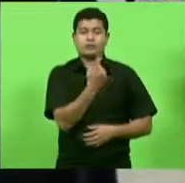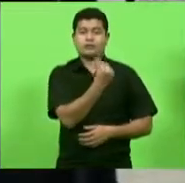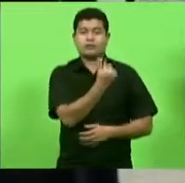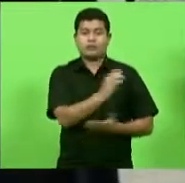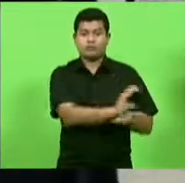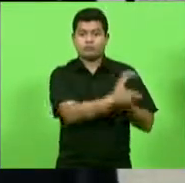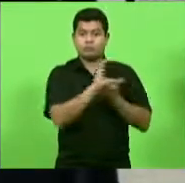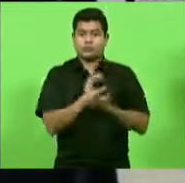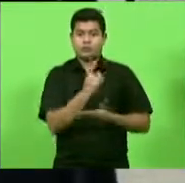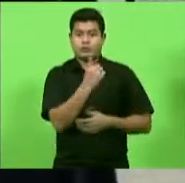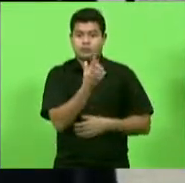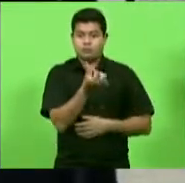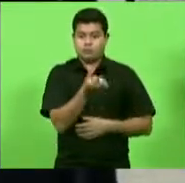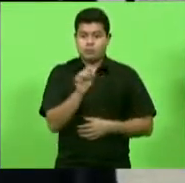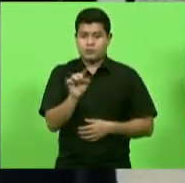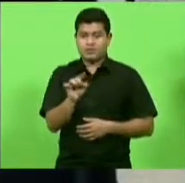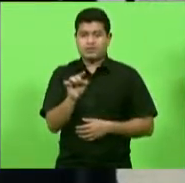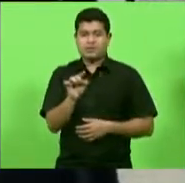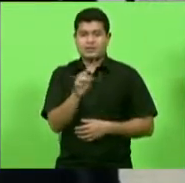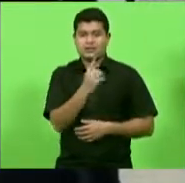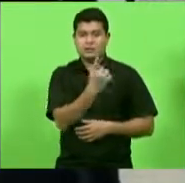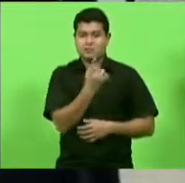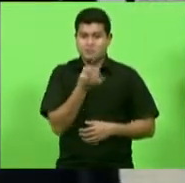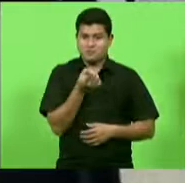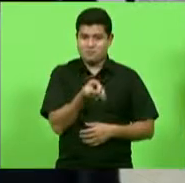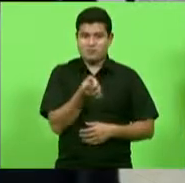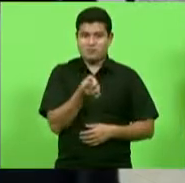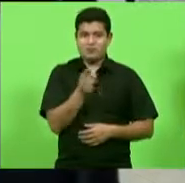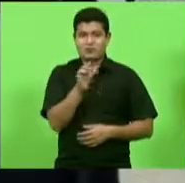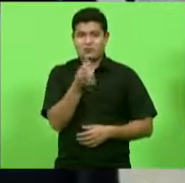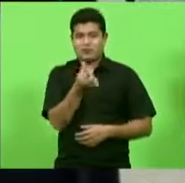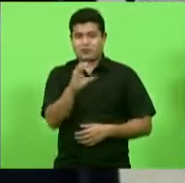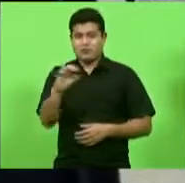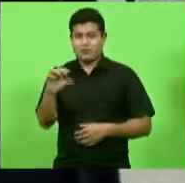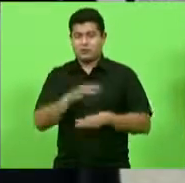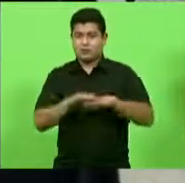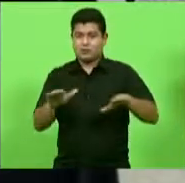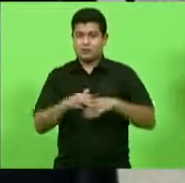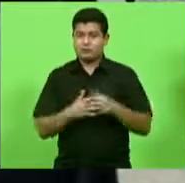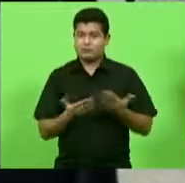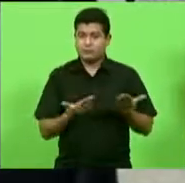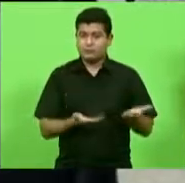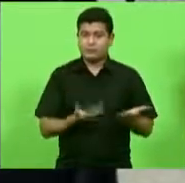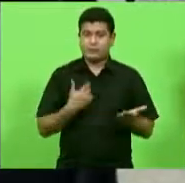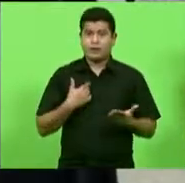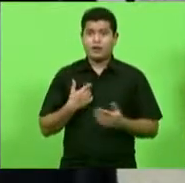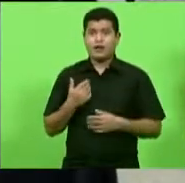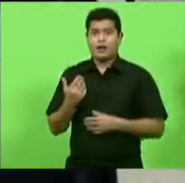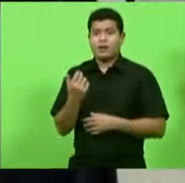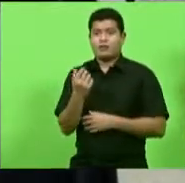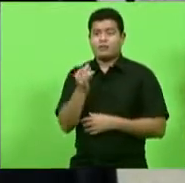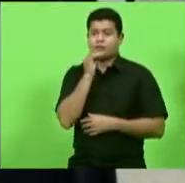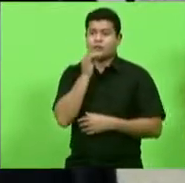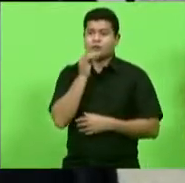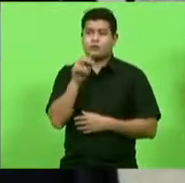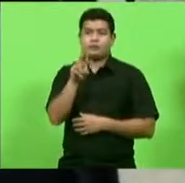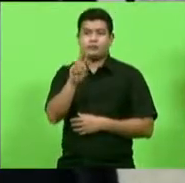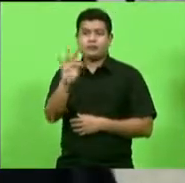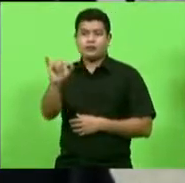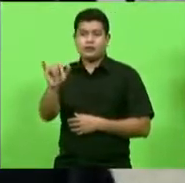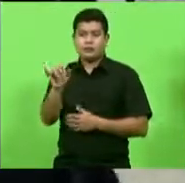por dia quando recebem em dia o leito normal de UTI é de 800 reais por dia pelo SUS